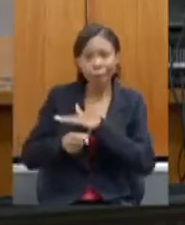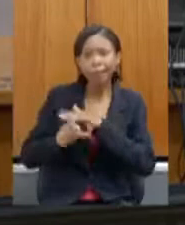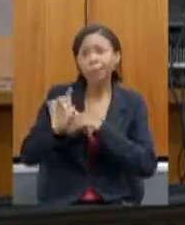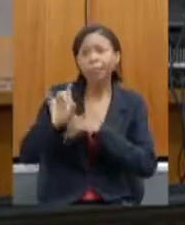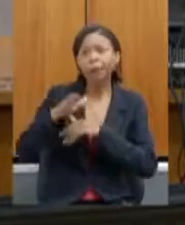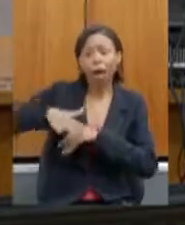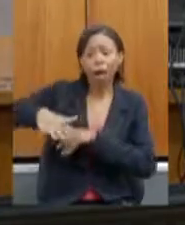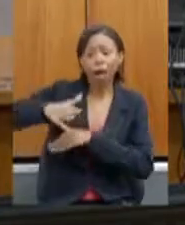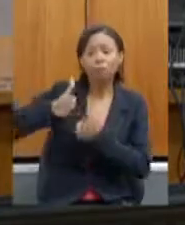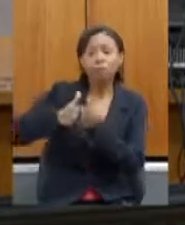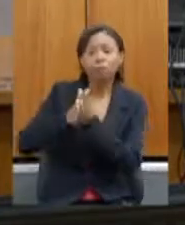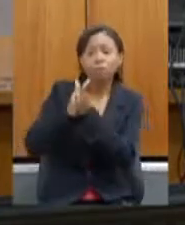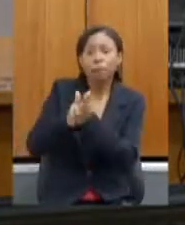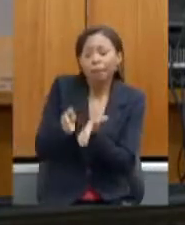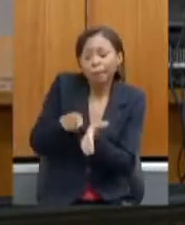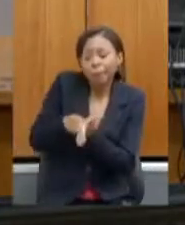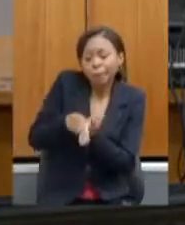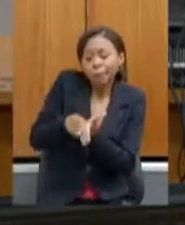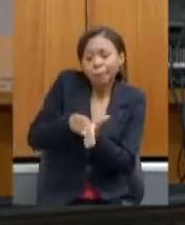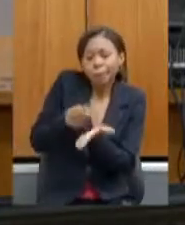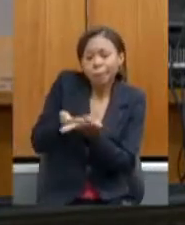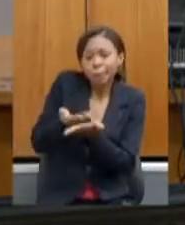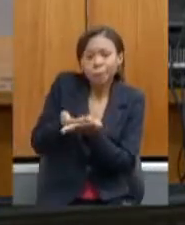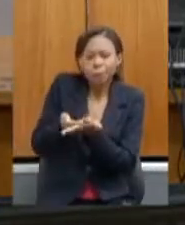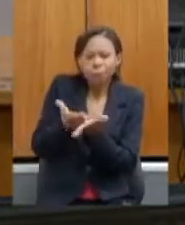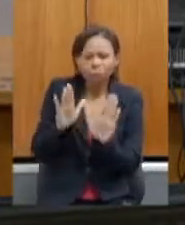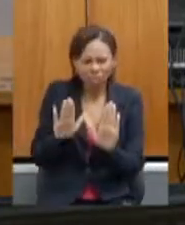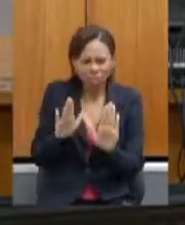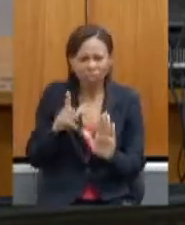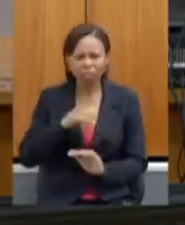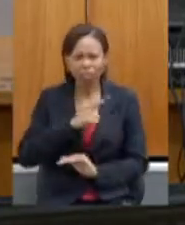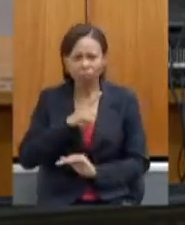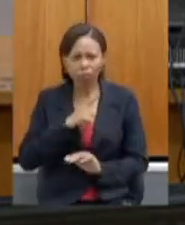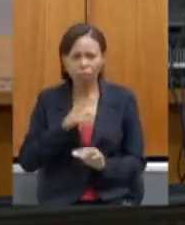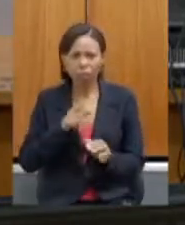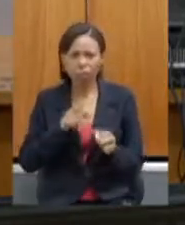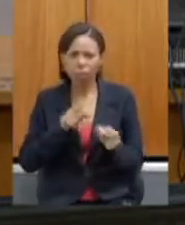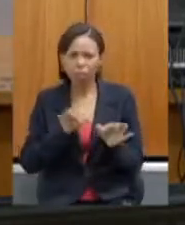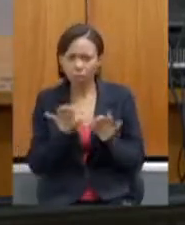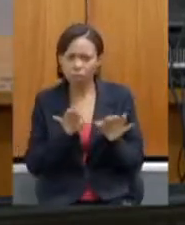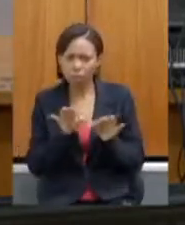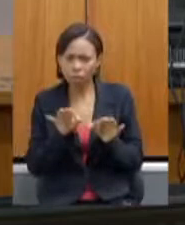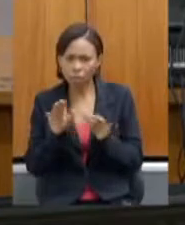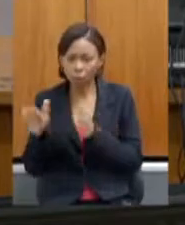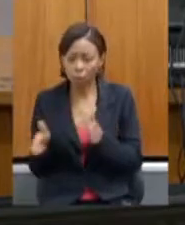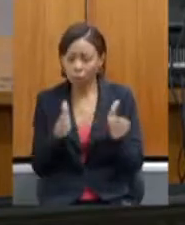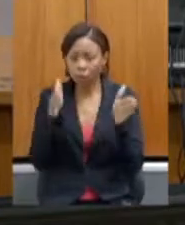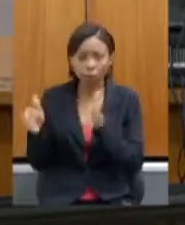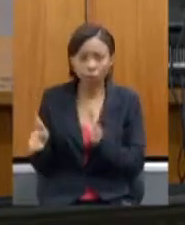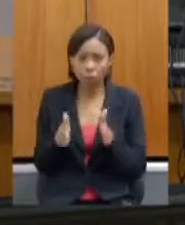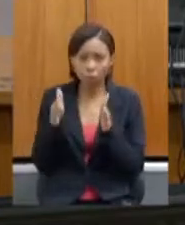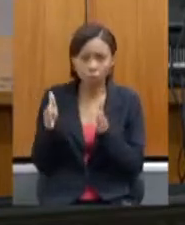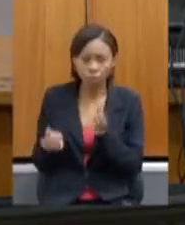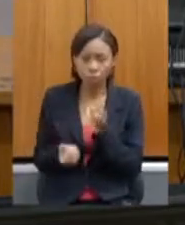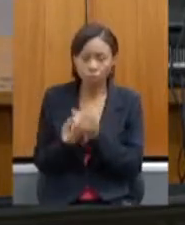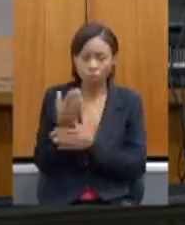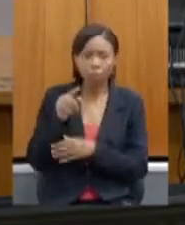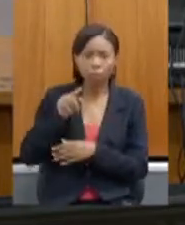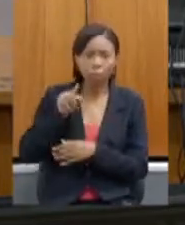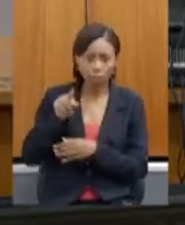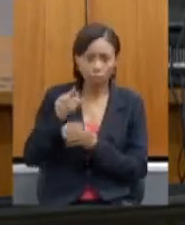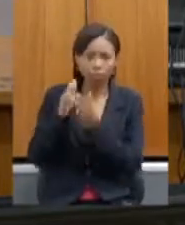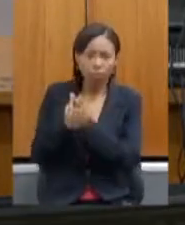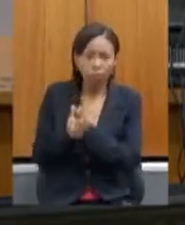Se existe algum planejamento para essas produções no Vale de Jequitonha, no Vale do Mucuri, e há